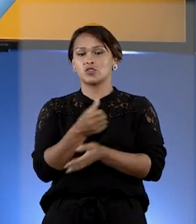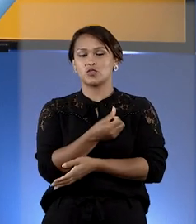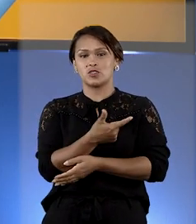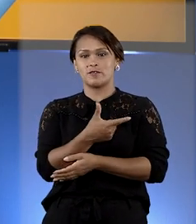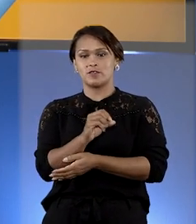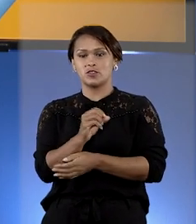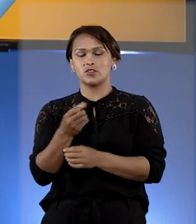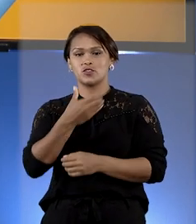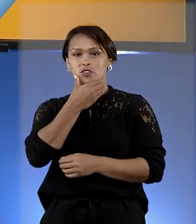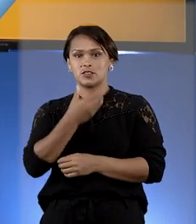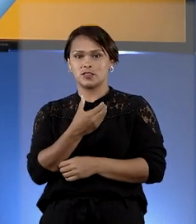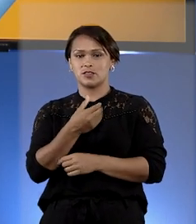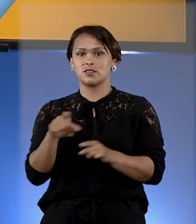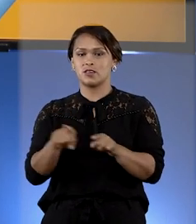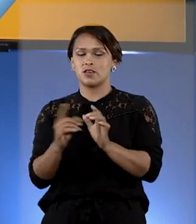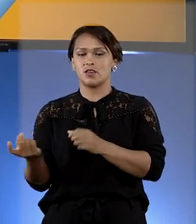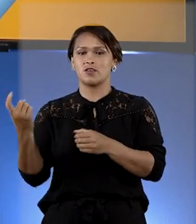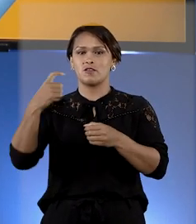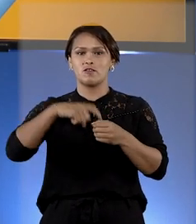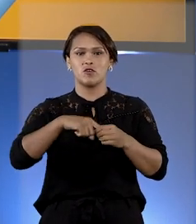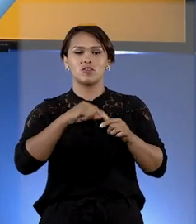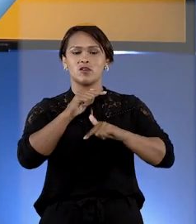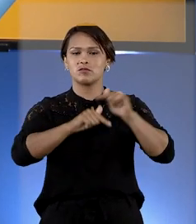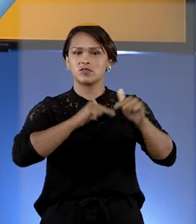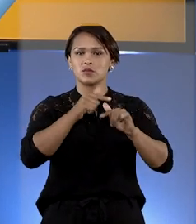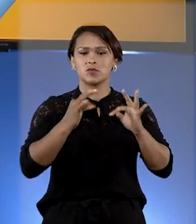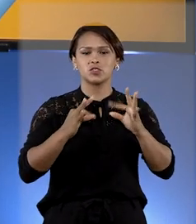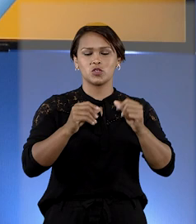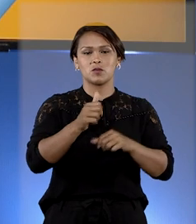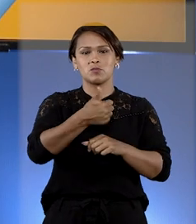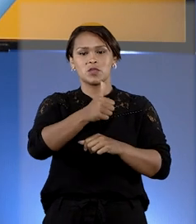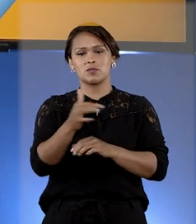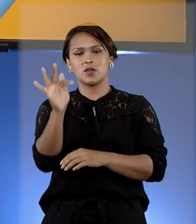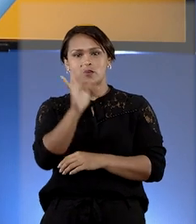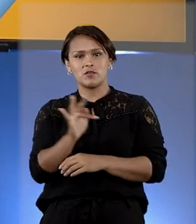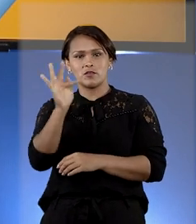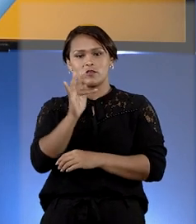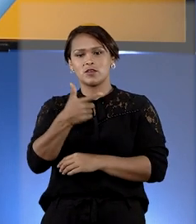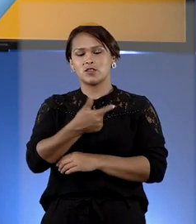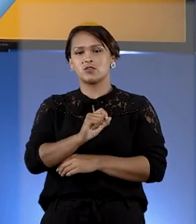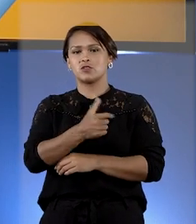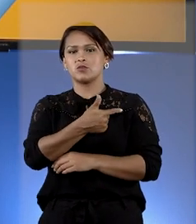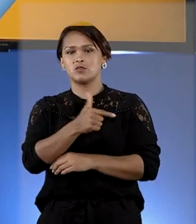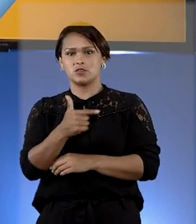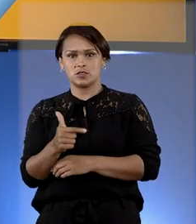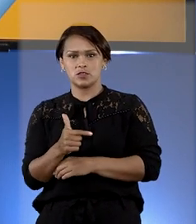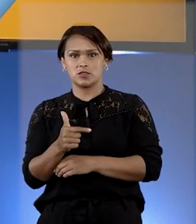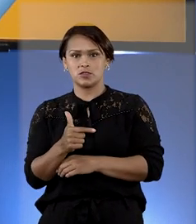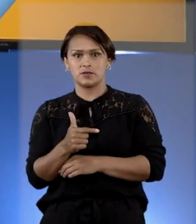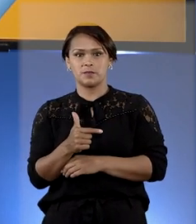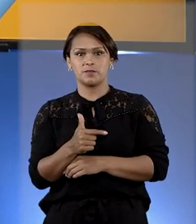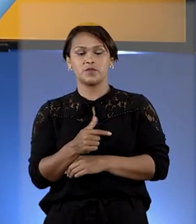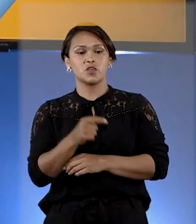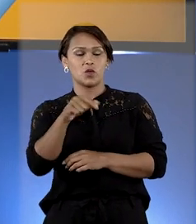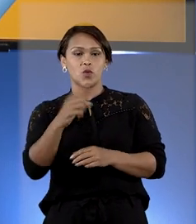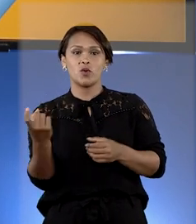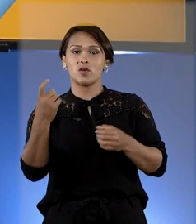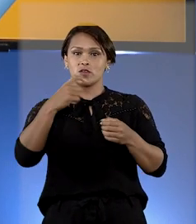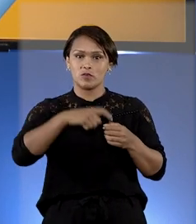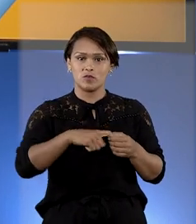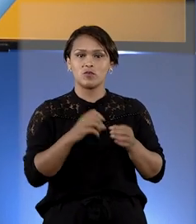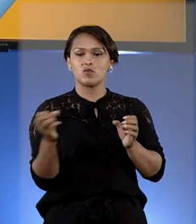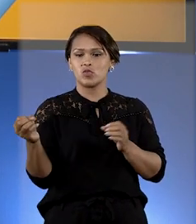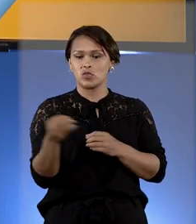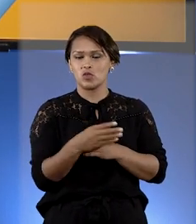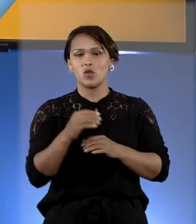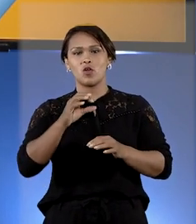partir do dia 20 de dezembro e voltarão a tramitar em 1º de fevereiro de 2022, quando terá início